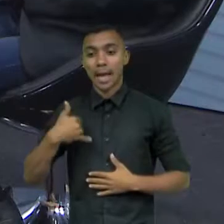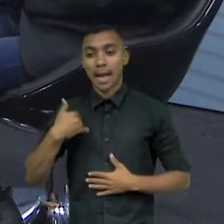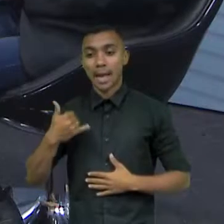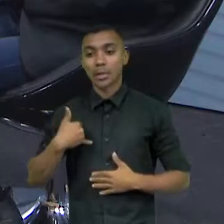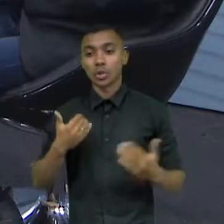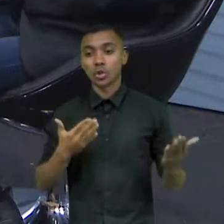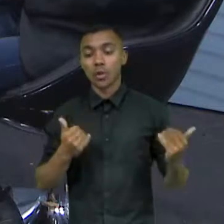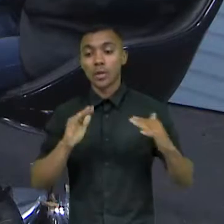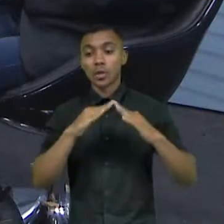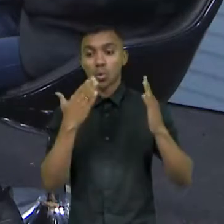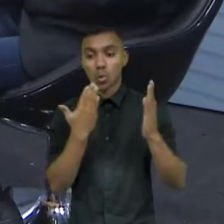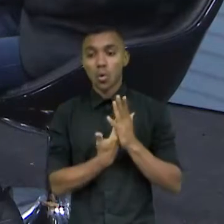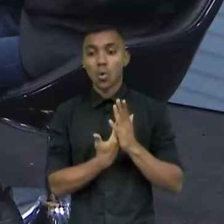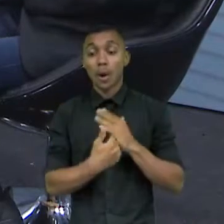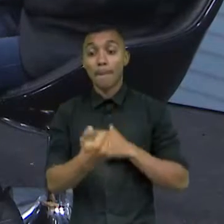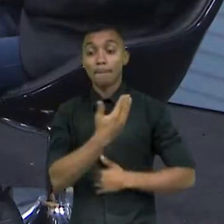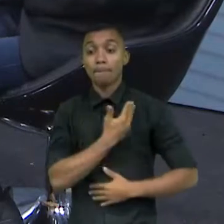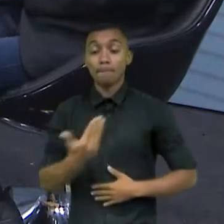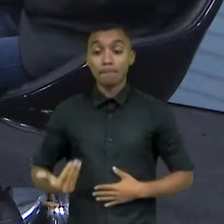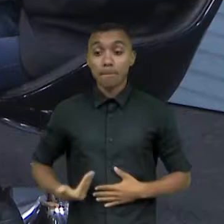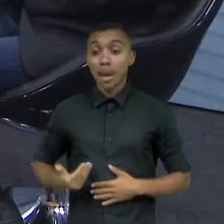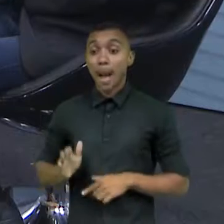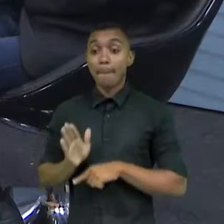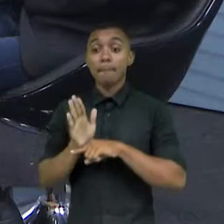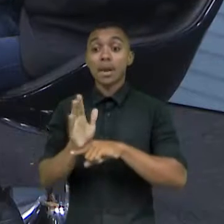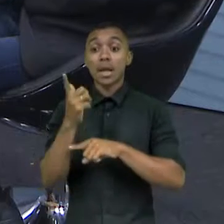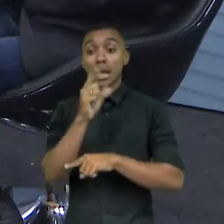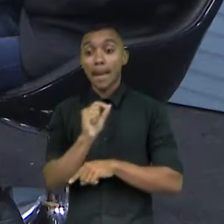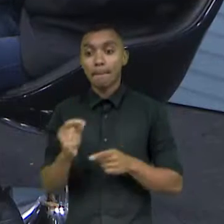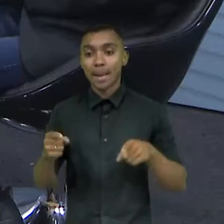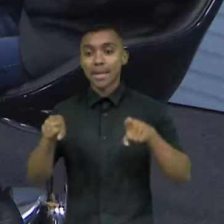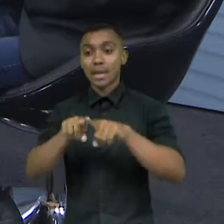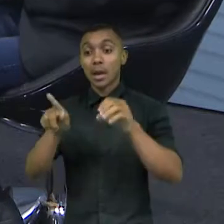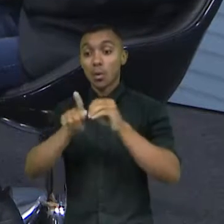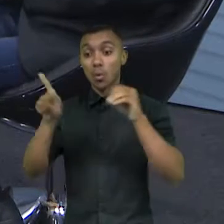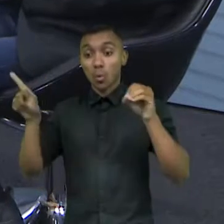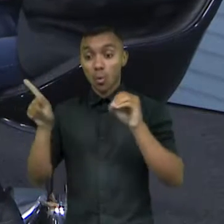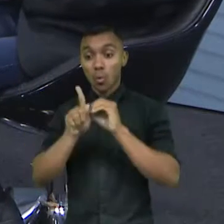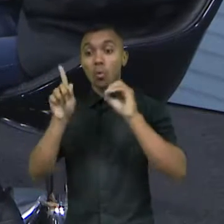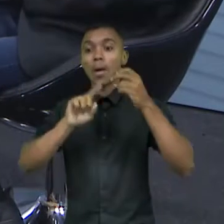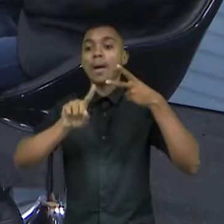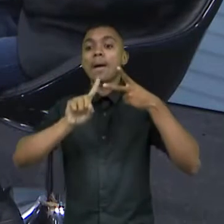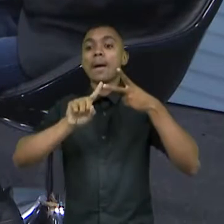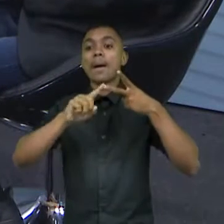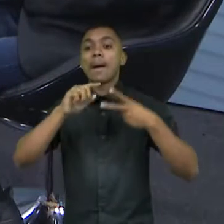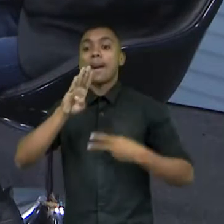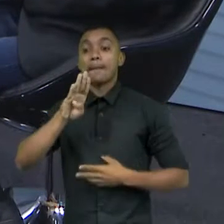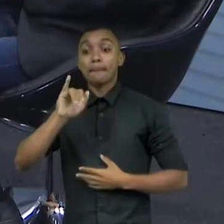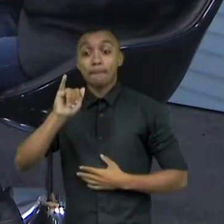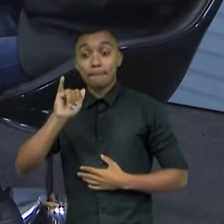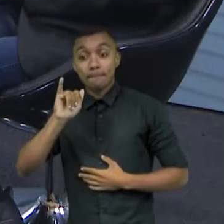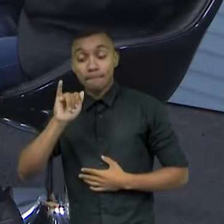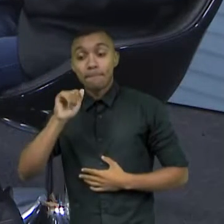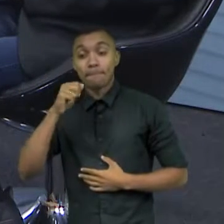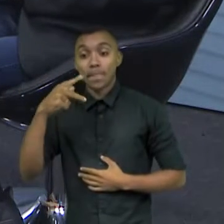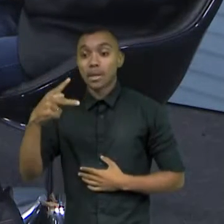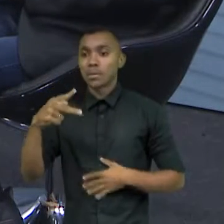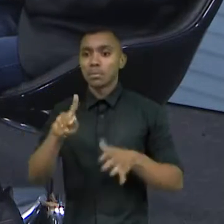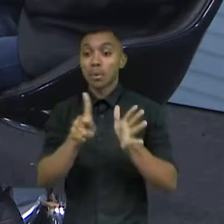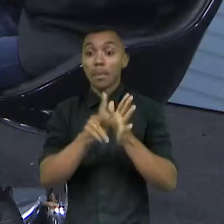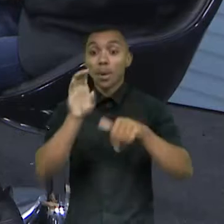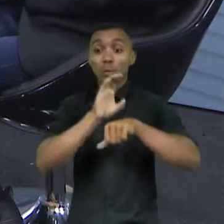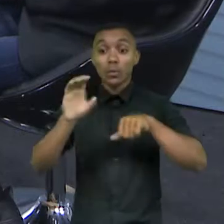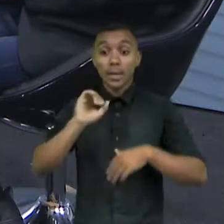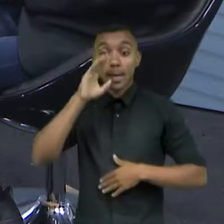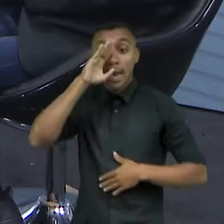Google, apoio da Google e do BIT, da Célula de Inovação do Banco Interamericano. Quer dizer, é de graça e esses